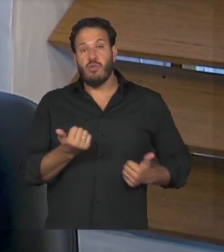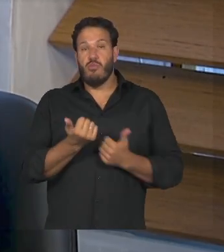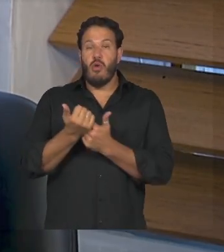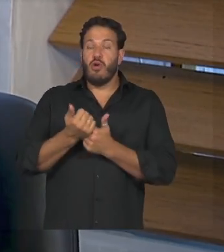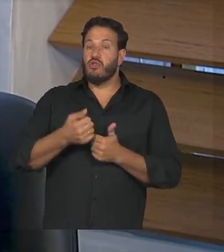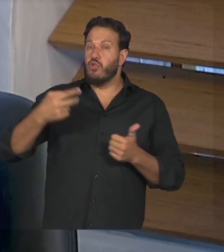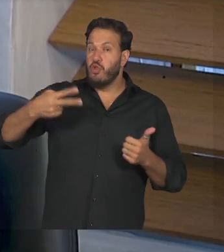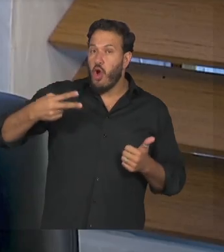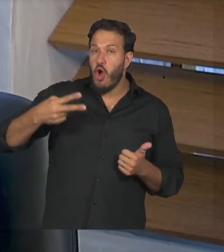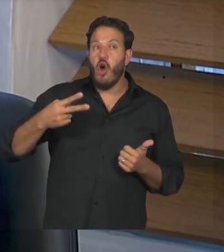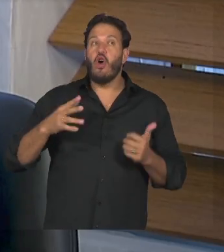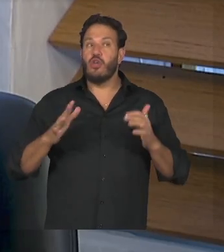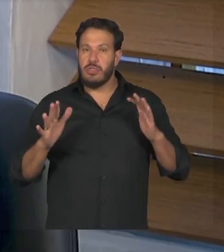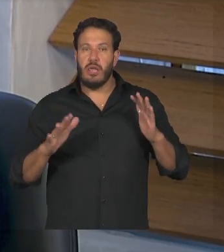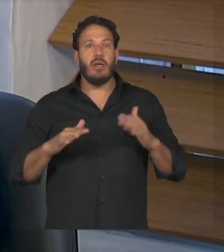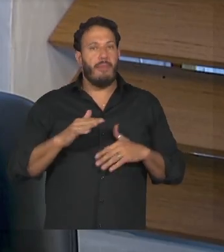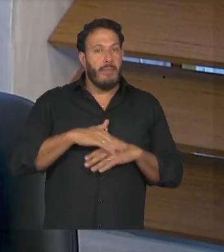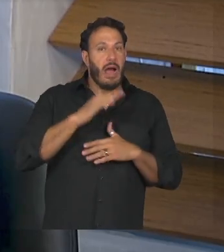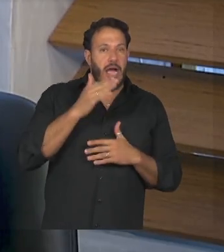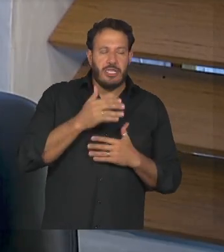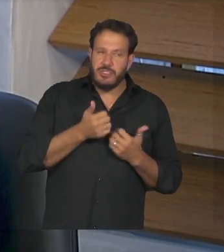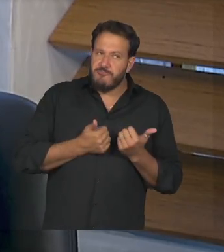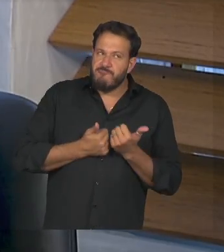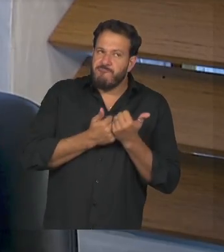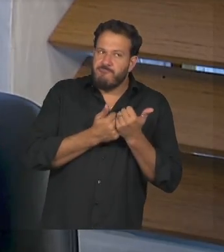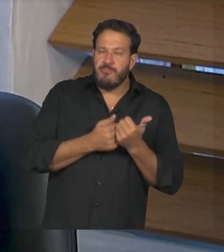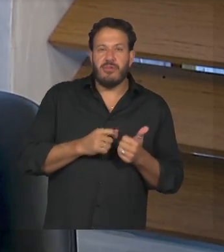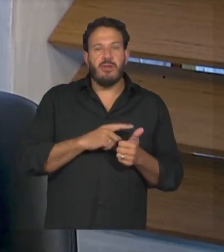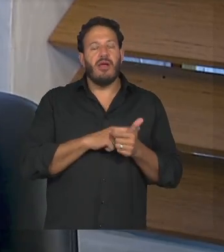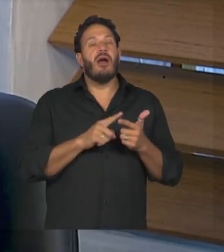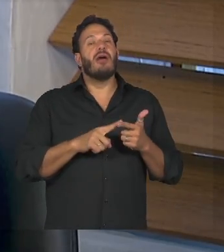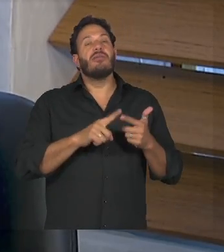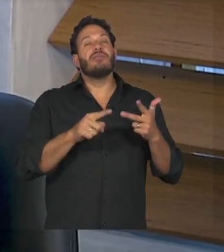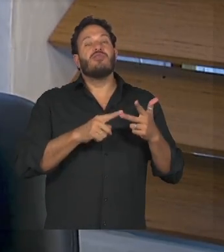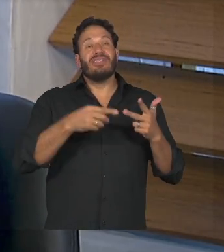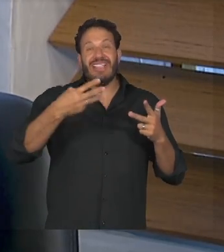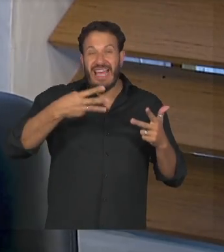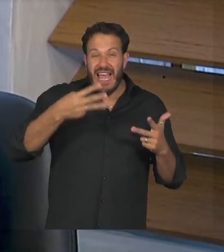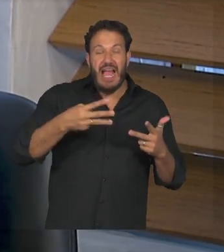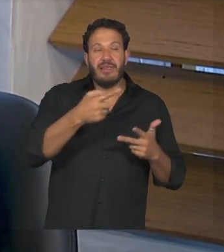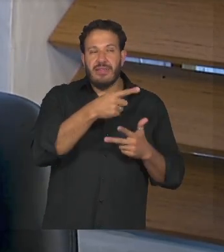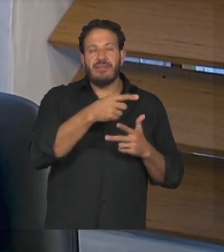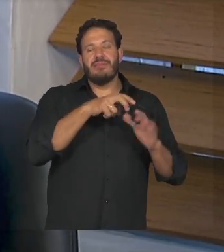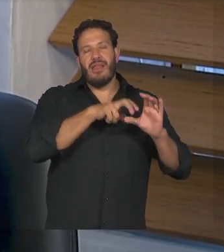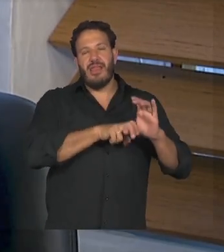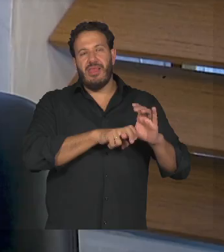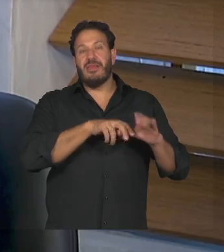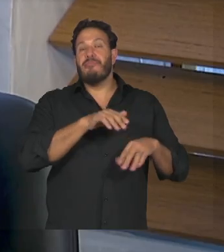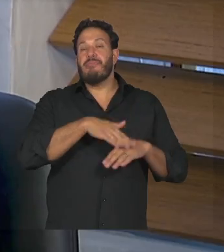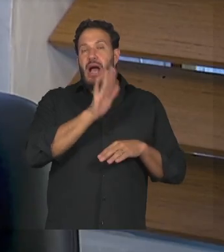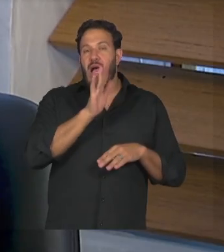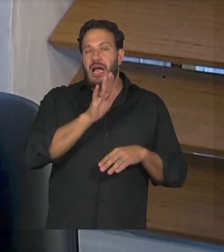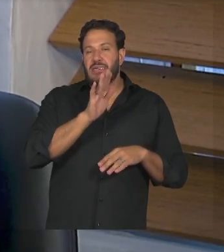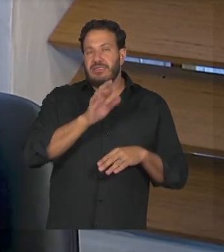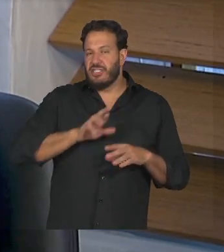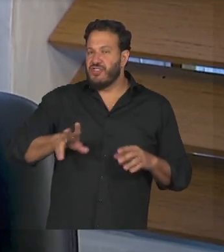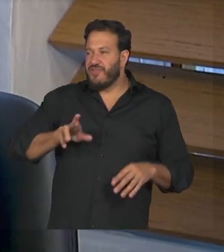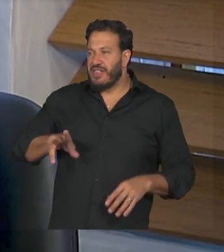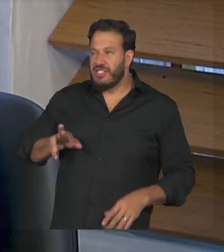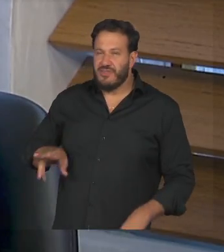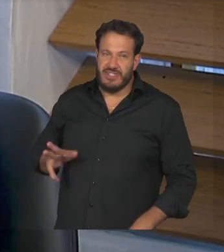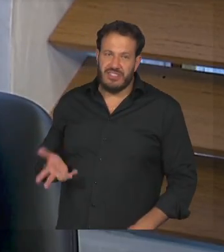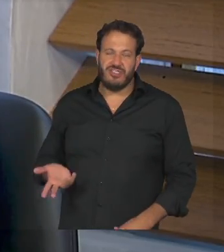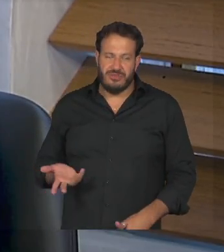precisa de um pouco mais de suporte e o nível 3 é um pouco mais dependente do que os outros níveis né